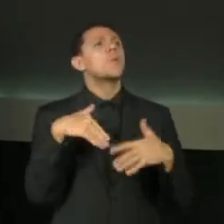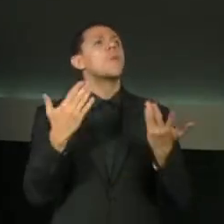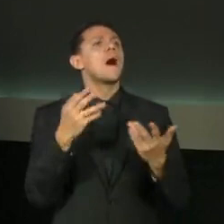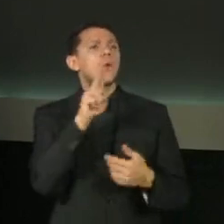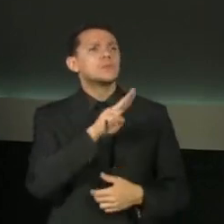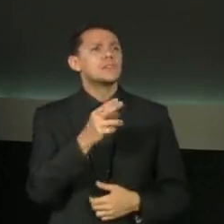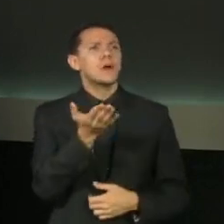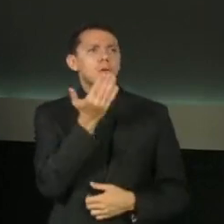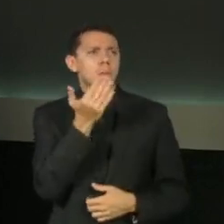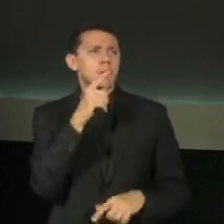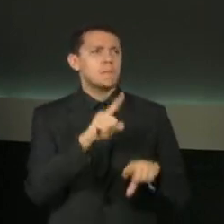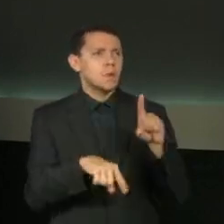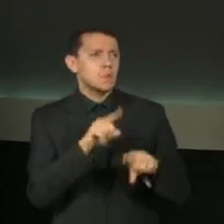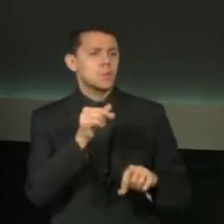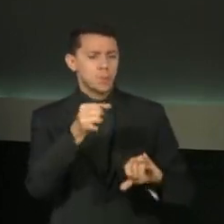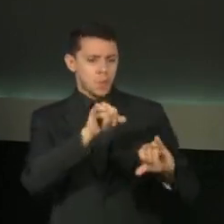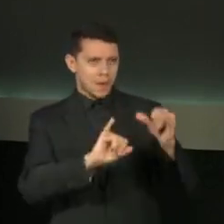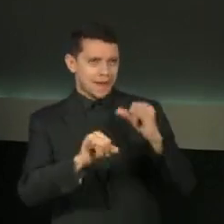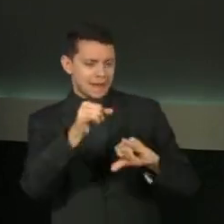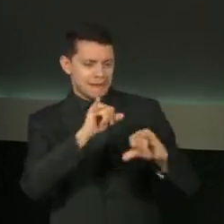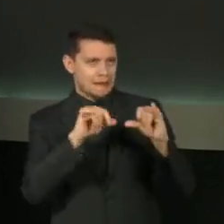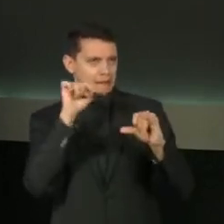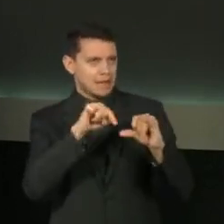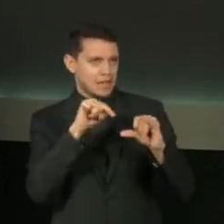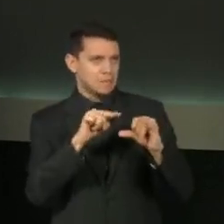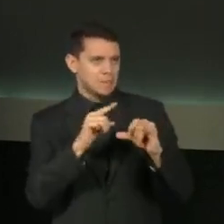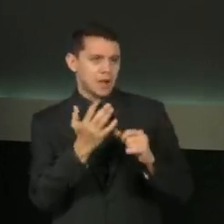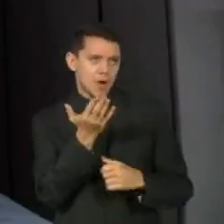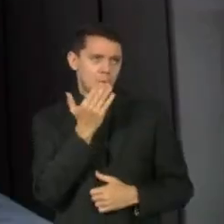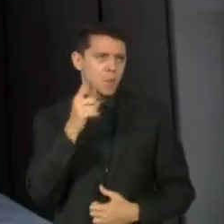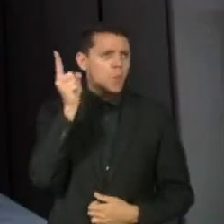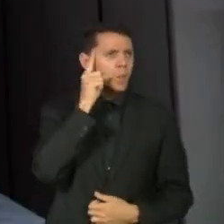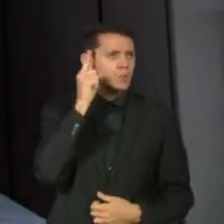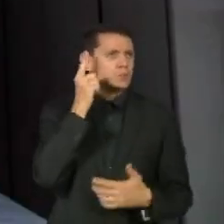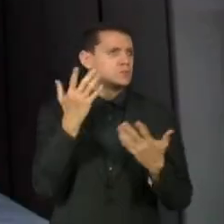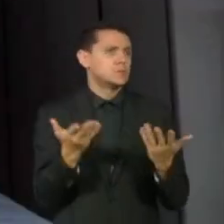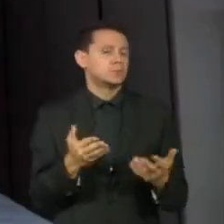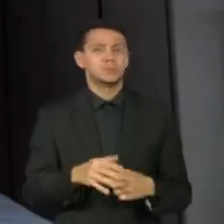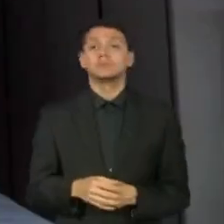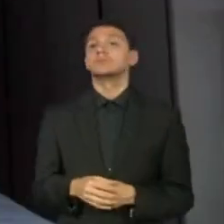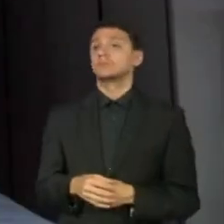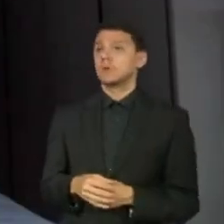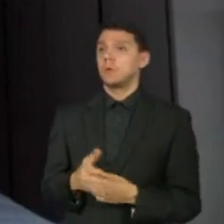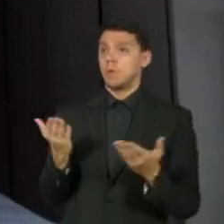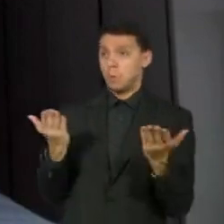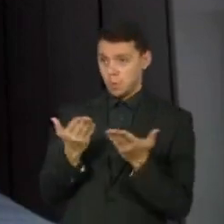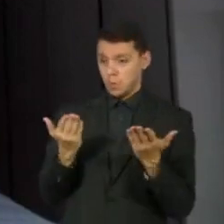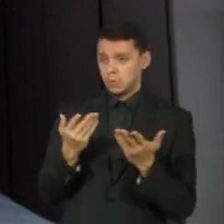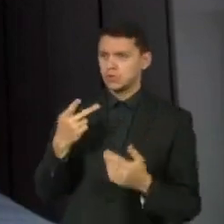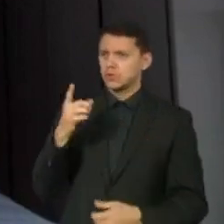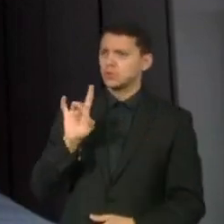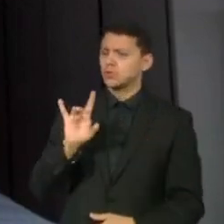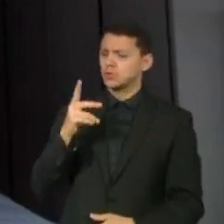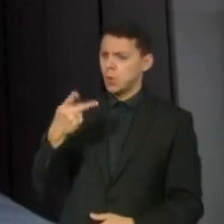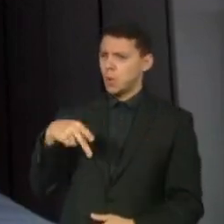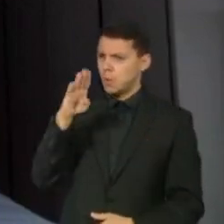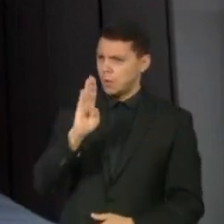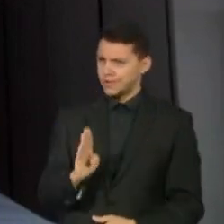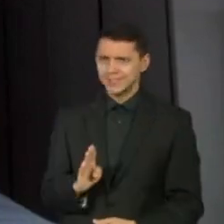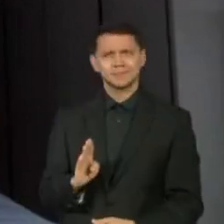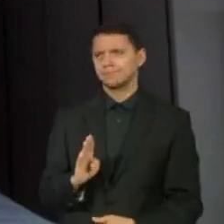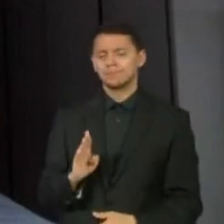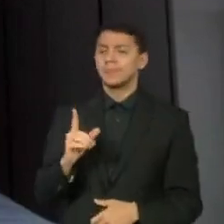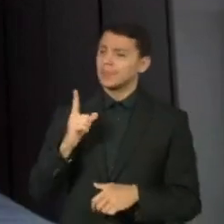produtos, esses aditivos, na nossa alimentação diária? Hoje, a gente vive, não só no Brasil, mas mundialmente, uma